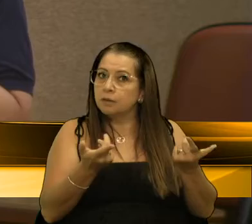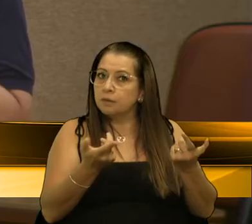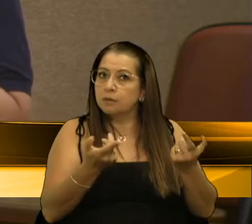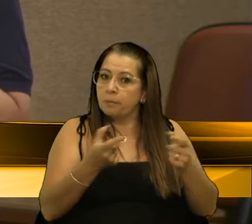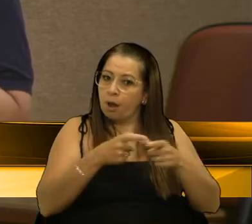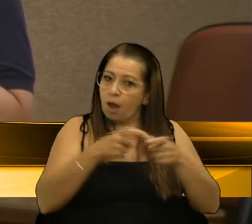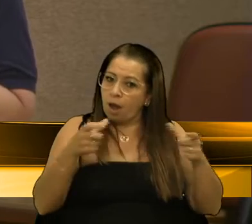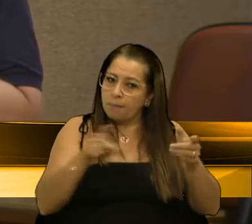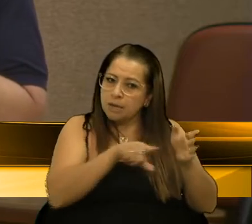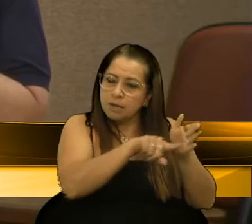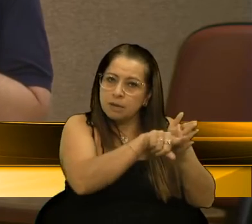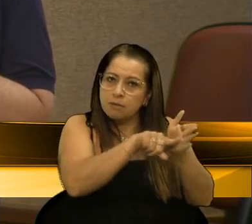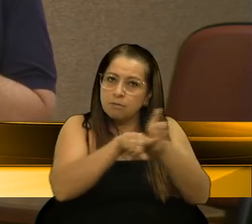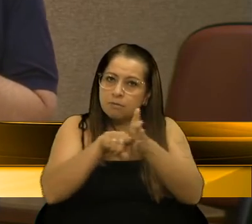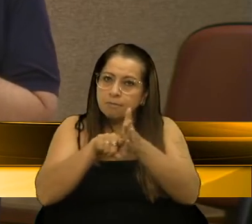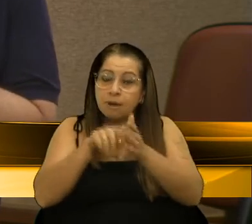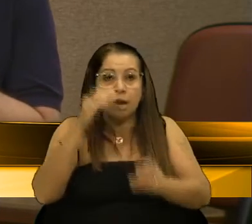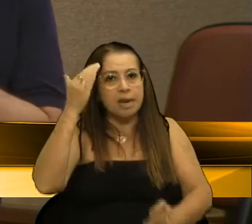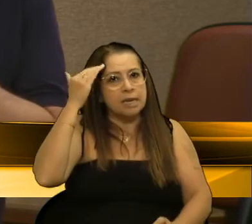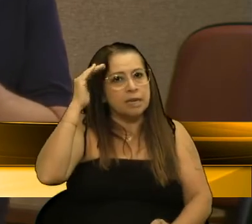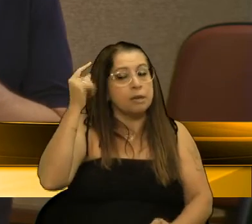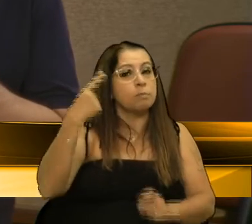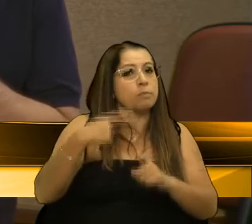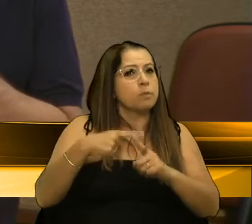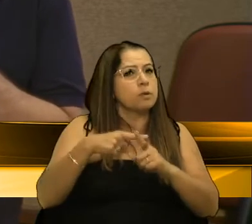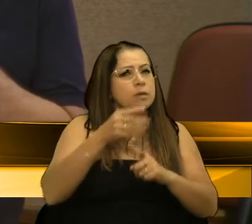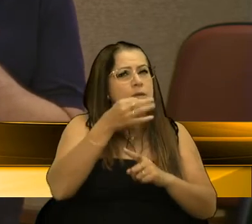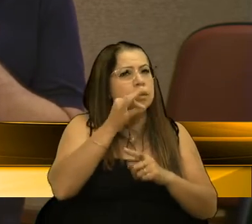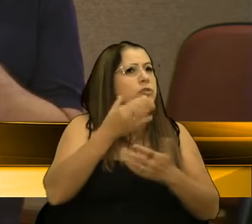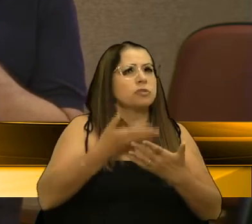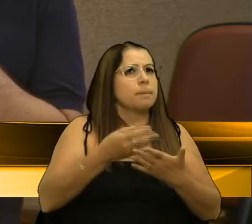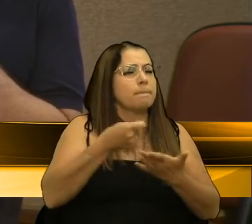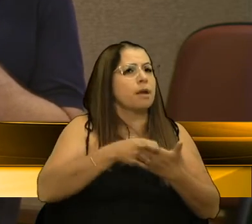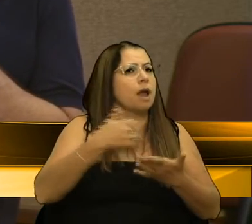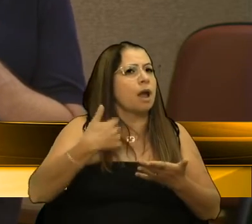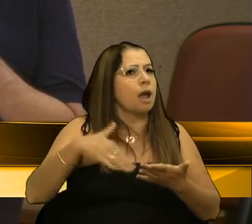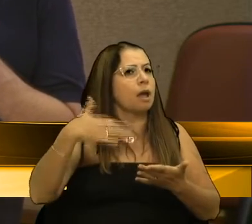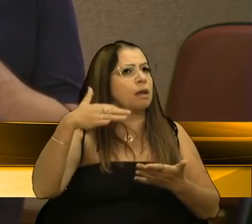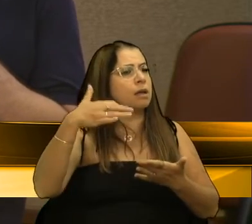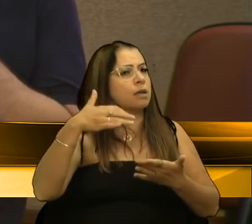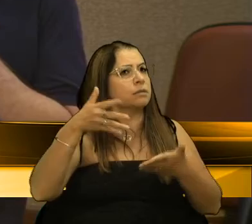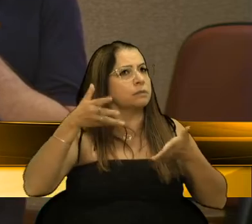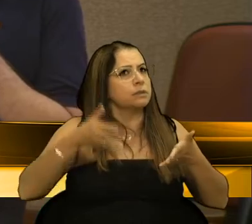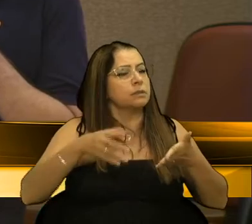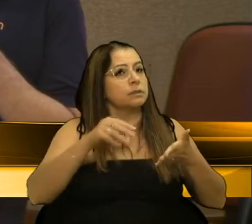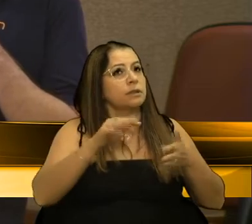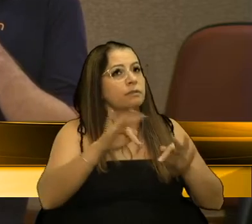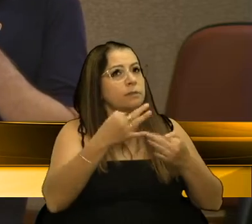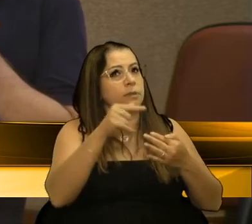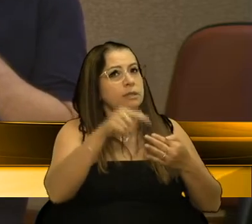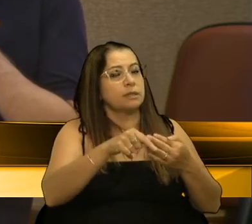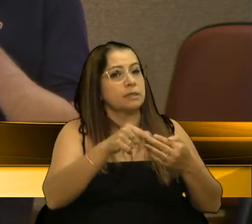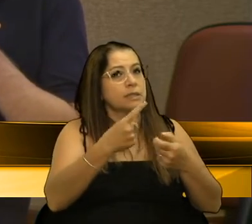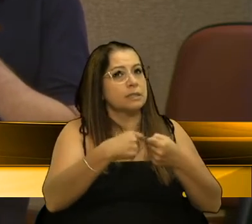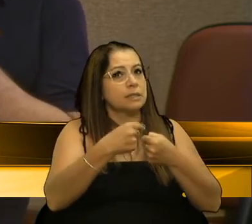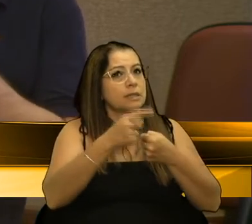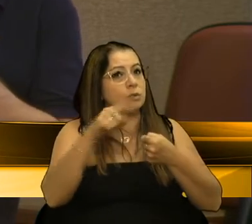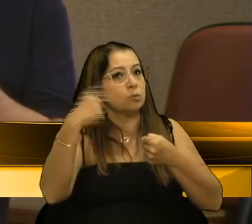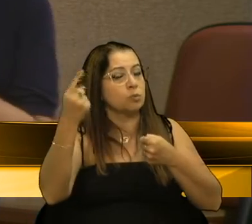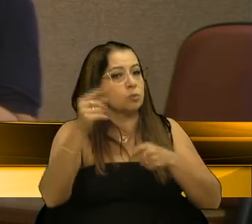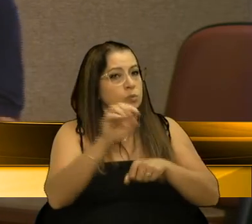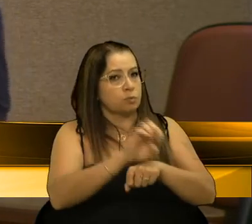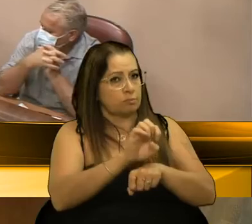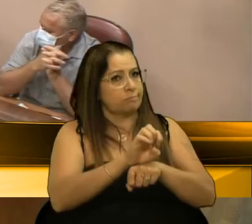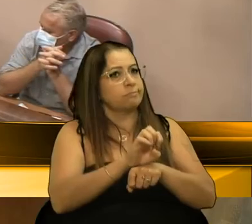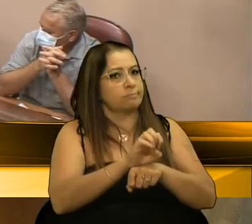ampla investigação para entender por que o Caxienses provavelmente paga mais caro o funeral dos seus parentes aqui na nossa cidade do que no resto do Estado.